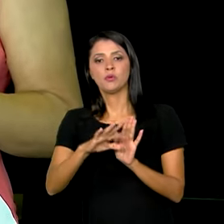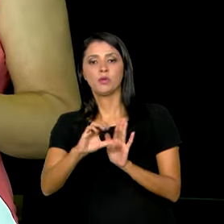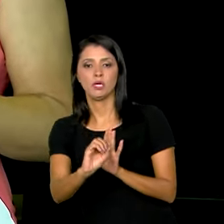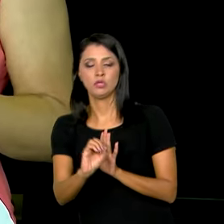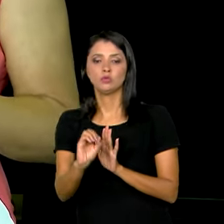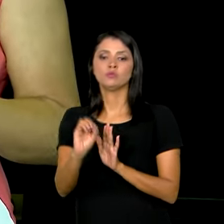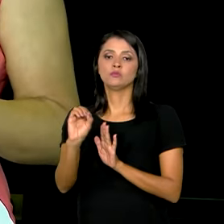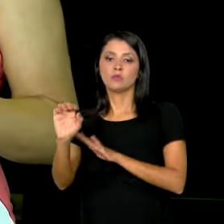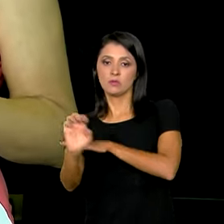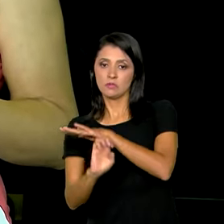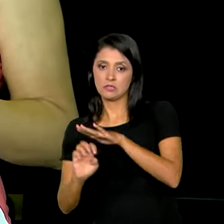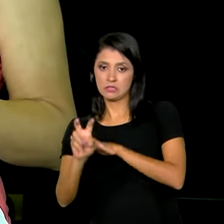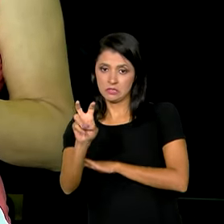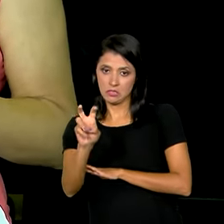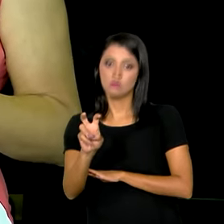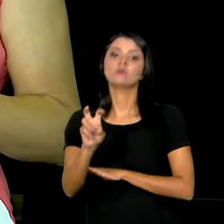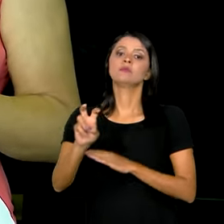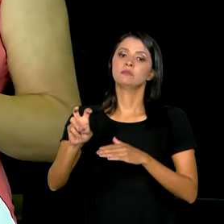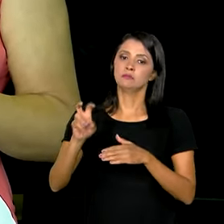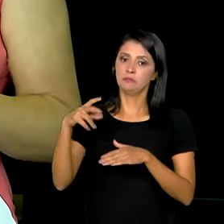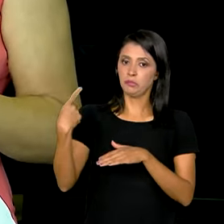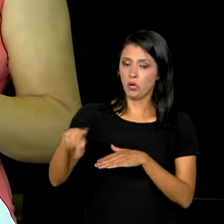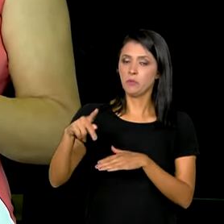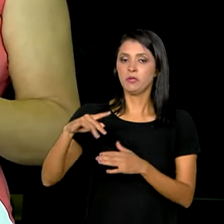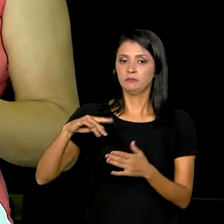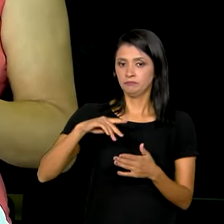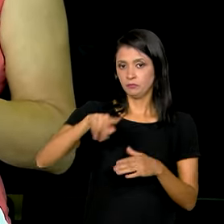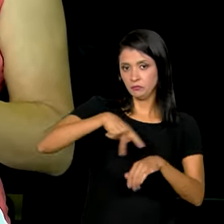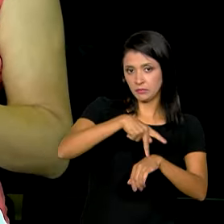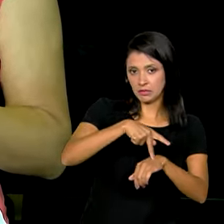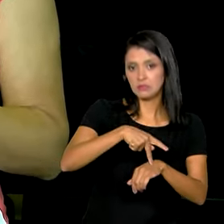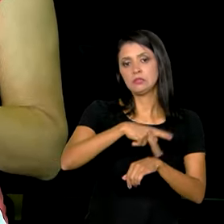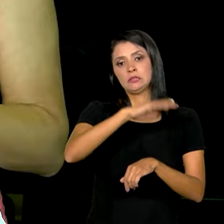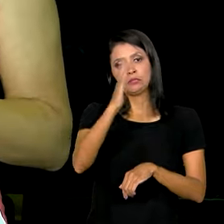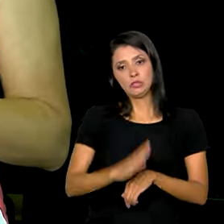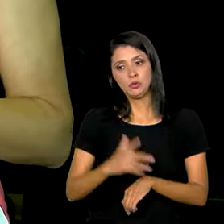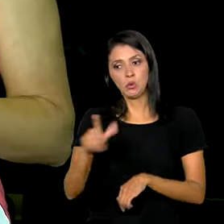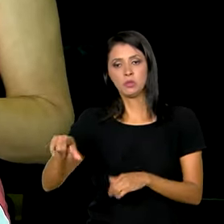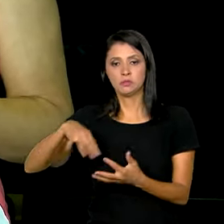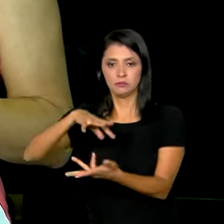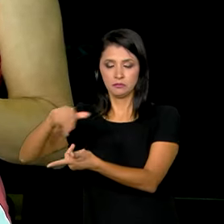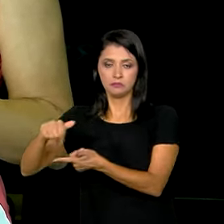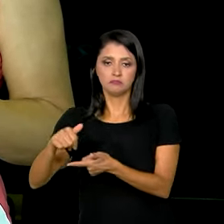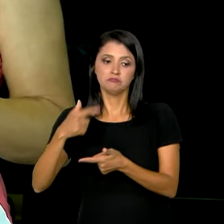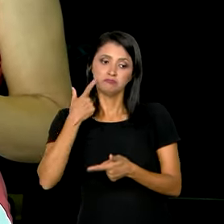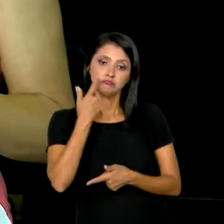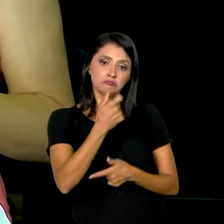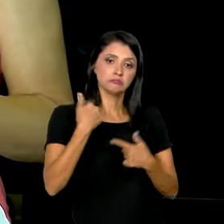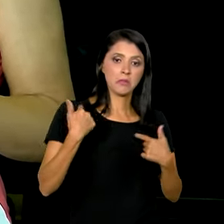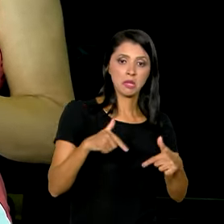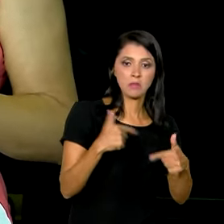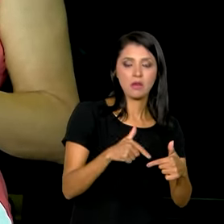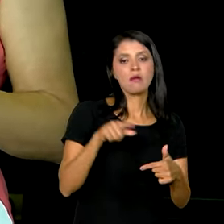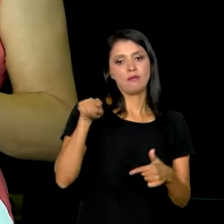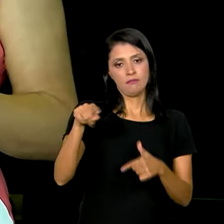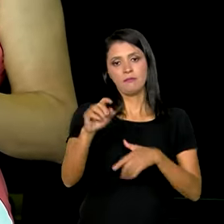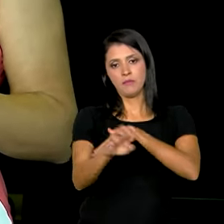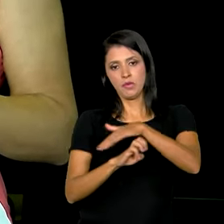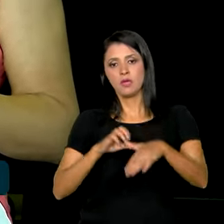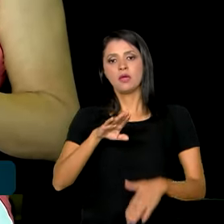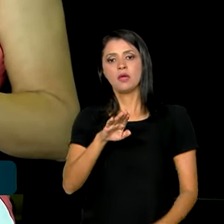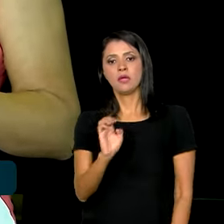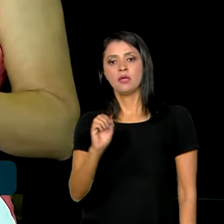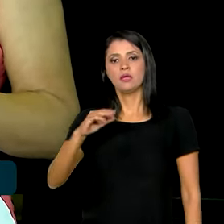nacionais e internacionais interessadas em trabalhar no parque. Entre elas está a Embraer. Os